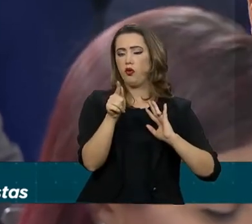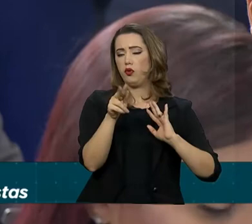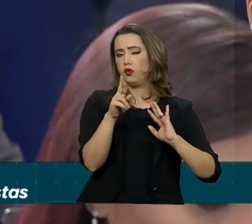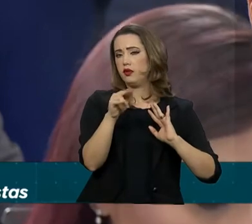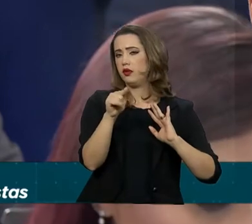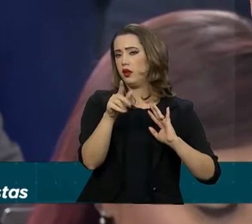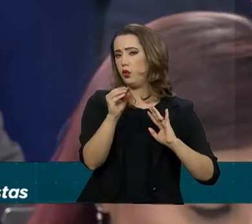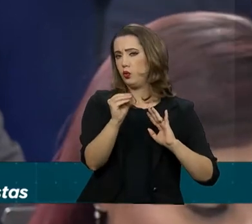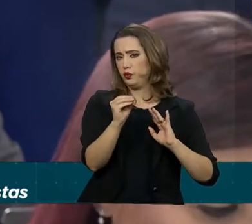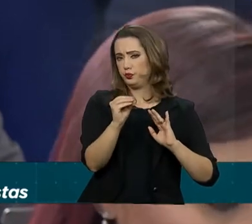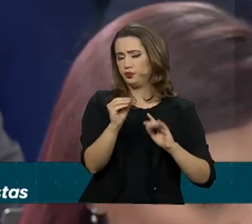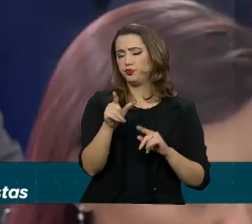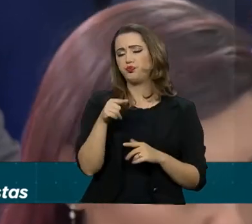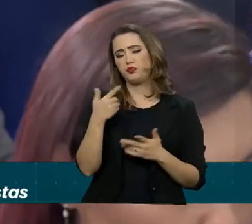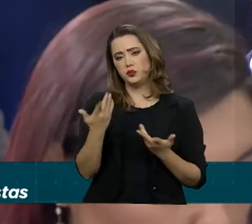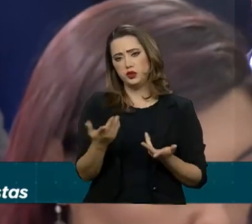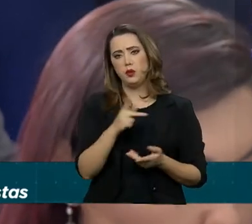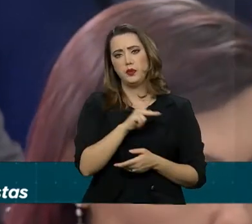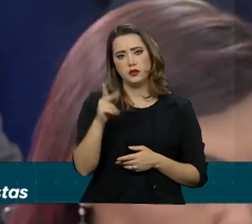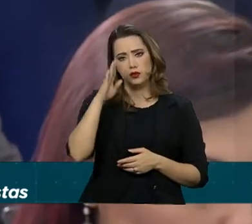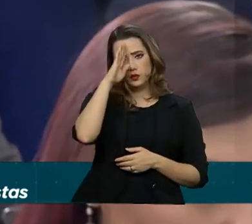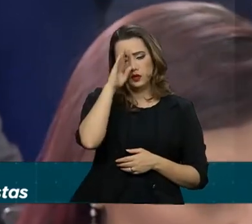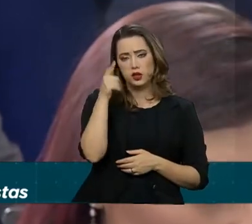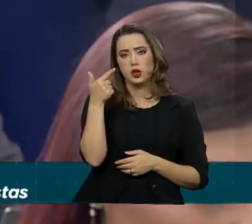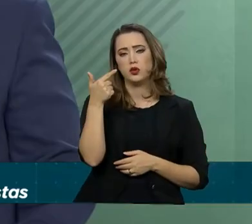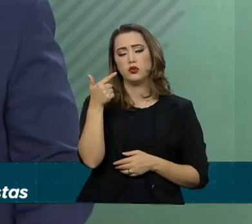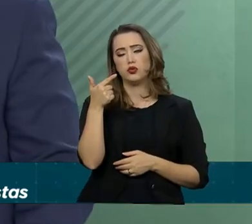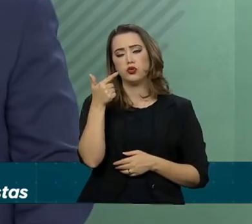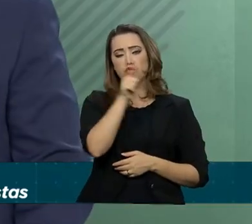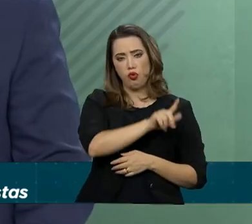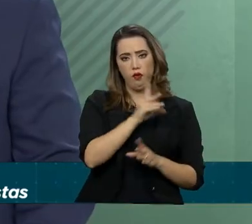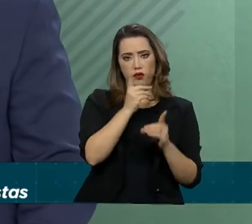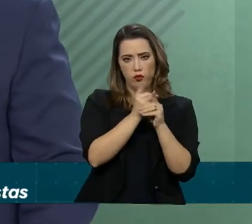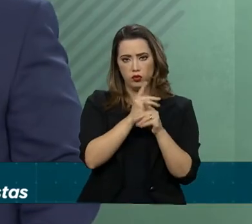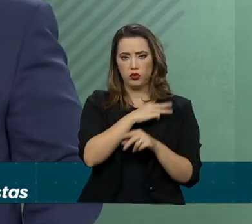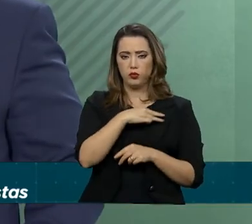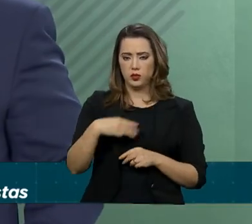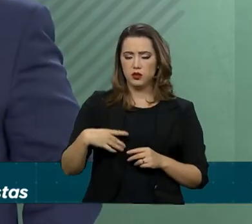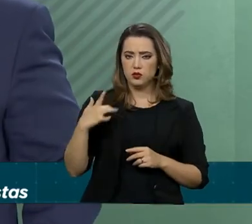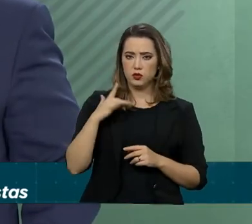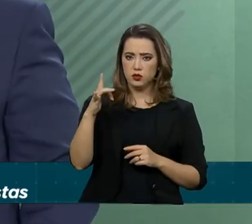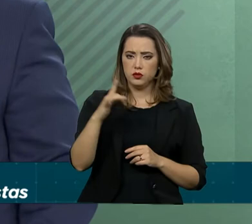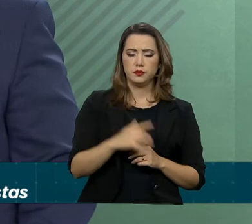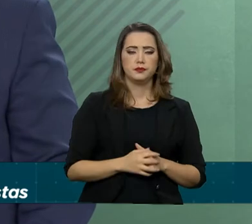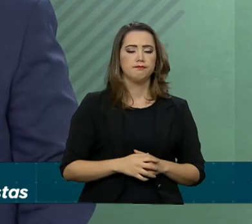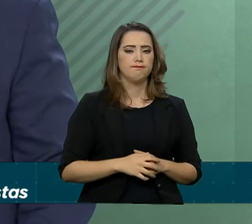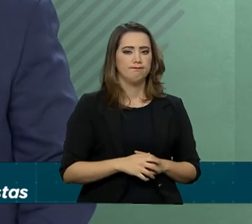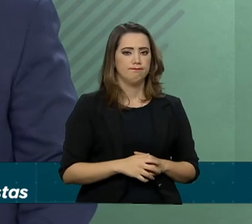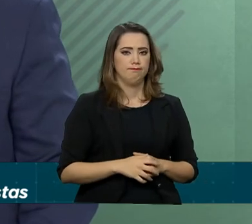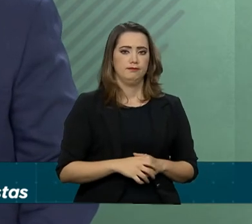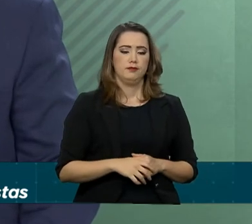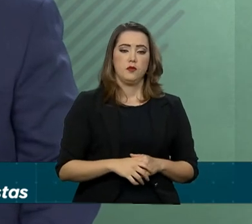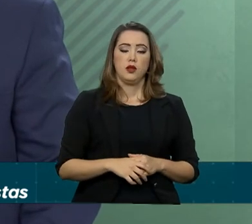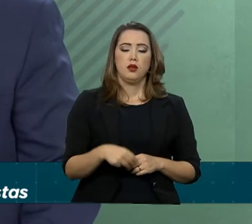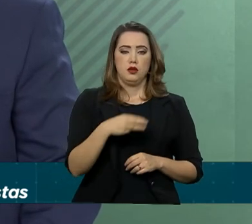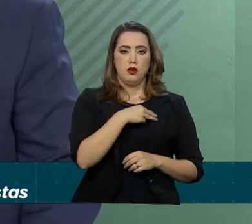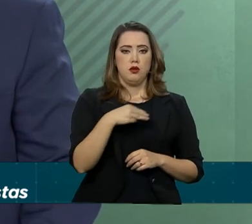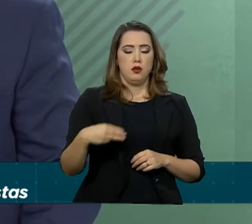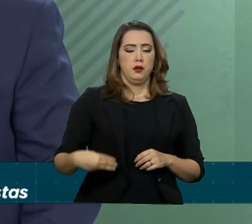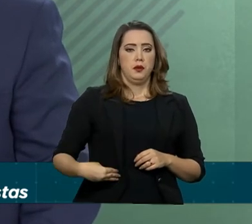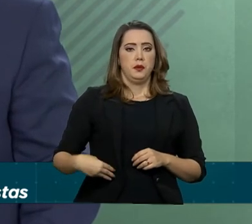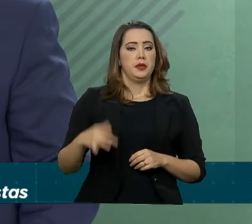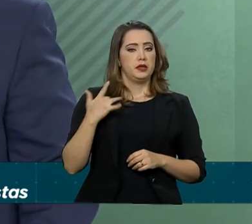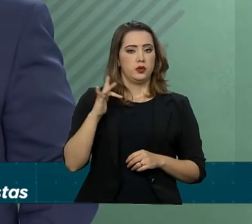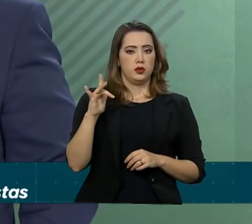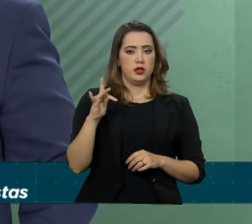se ele se encontrou novamente com o ministro Onyx? O ministro Onyx foi ao encontro do presidente da Câmara, o